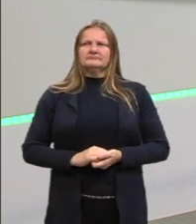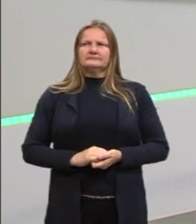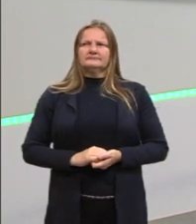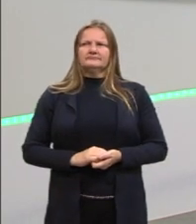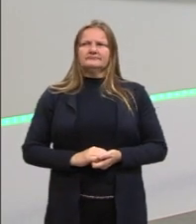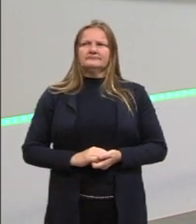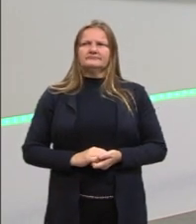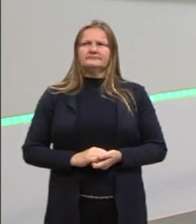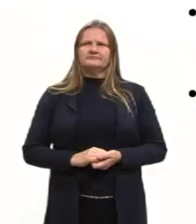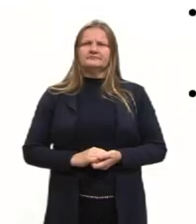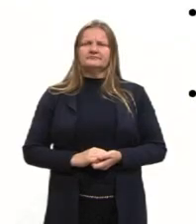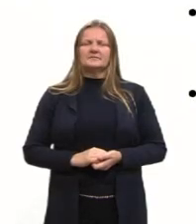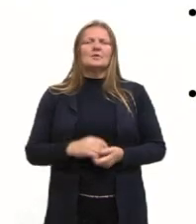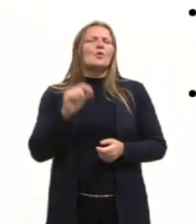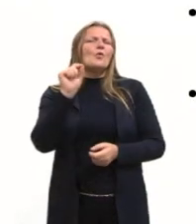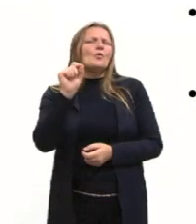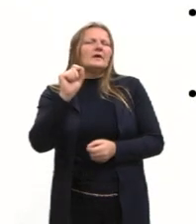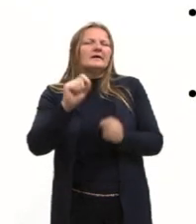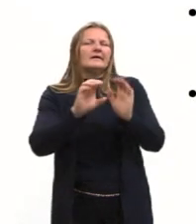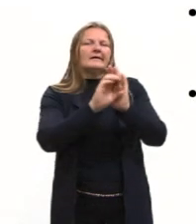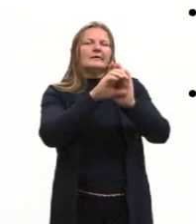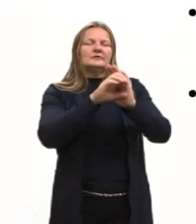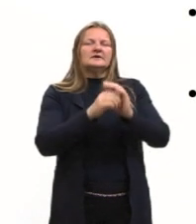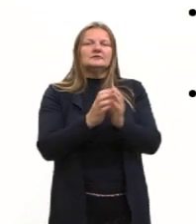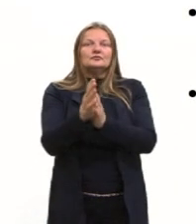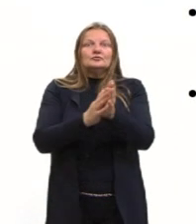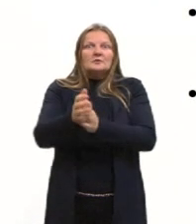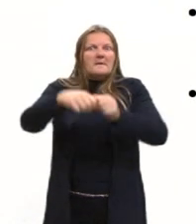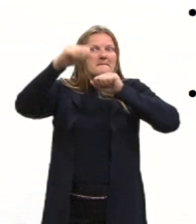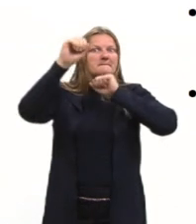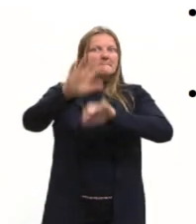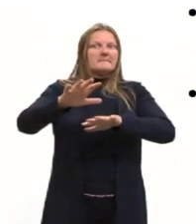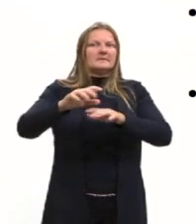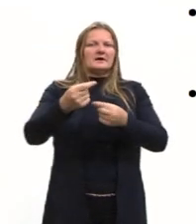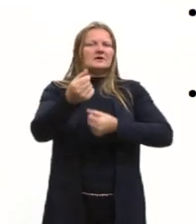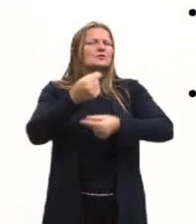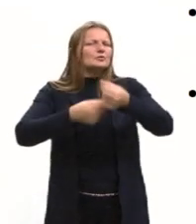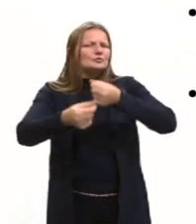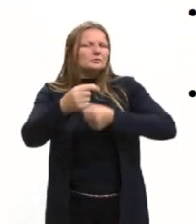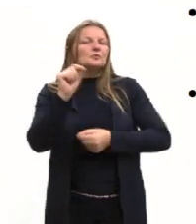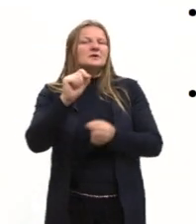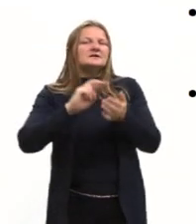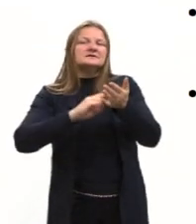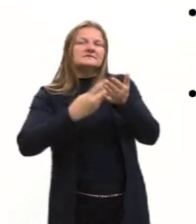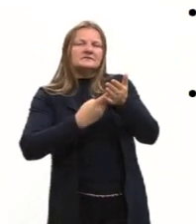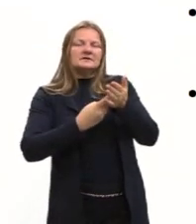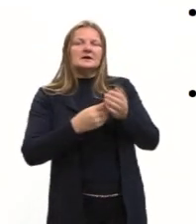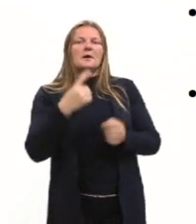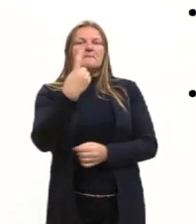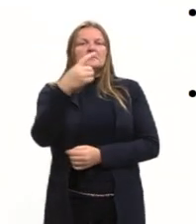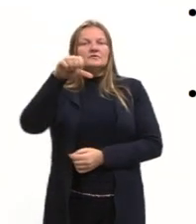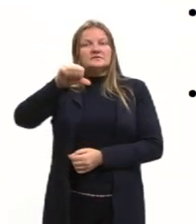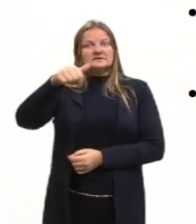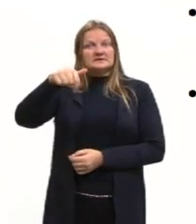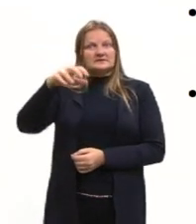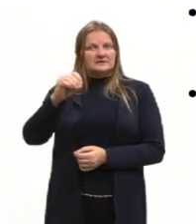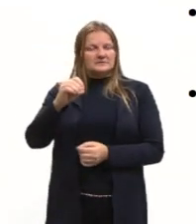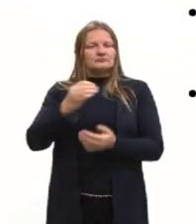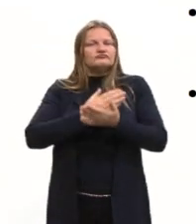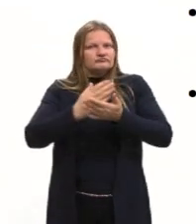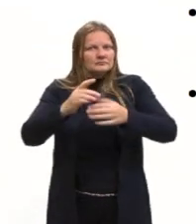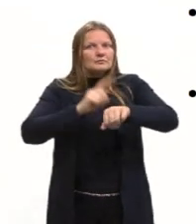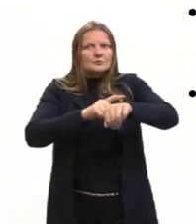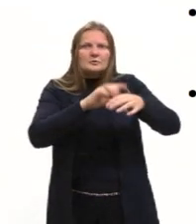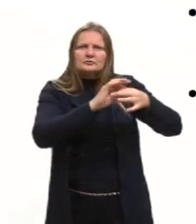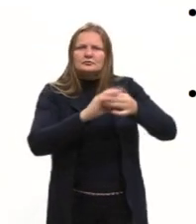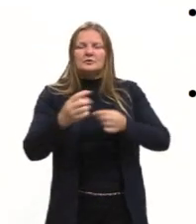E esse tal de milagre econômico que teve na ditadura? Ali, no início dos anos 70, realmente teve um momento que